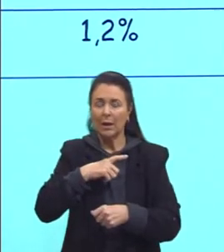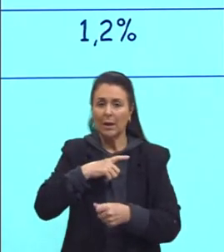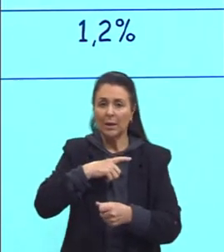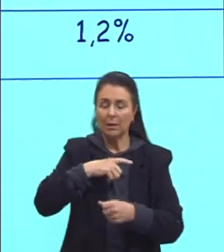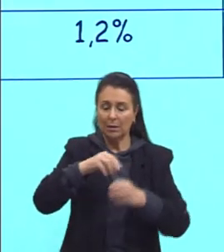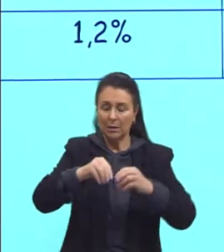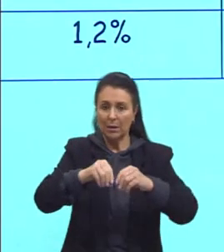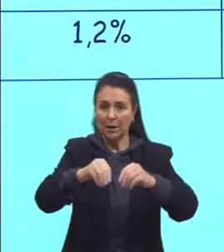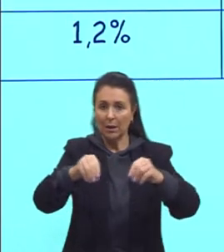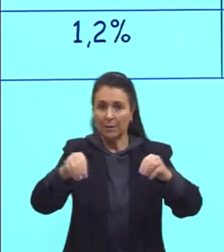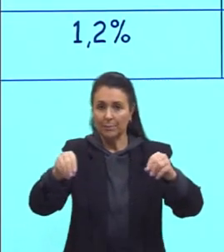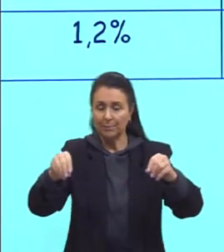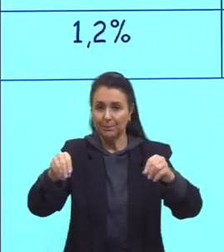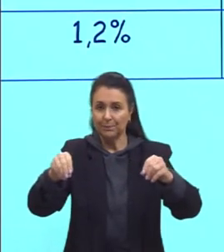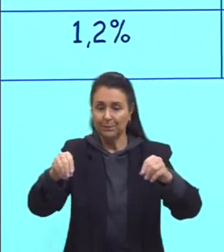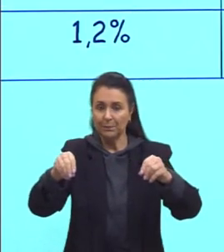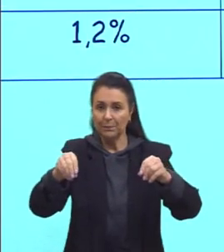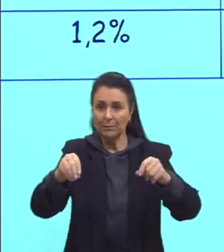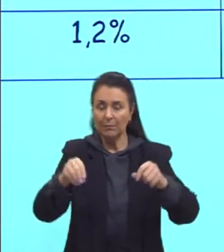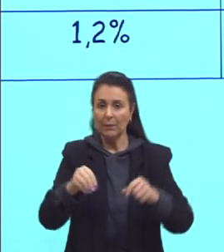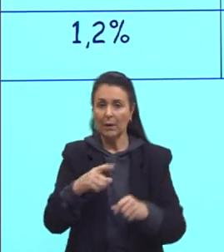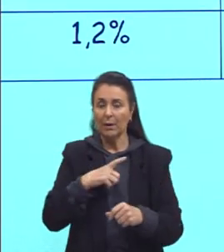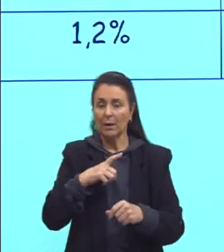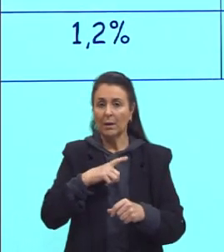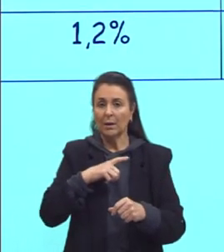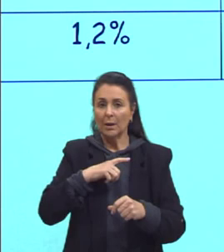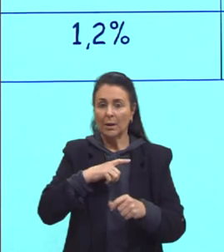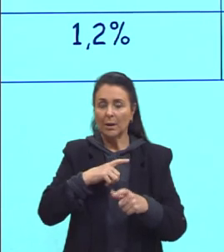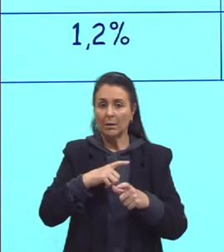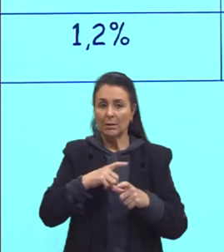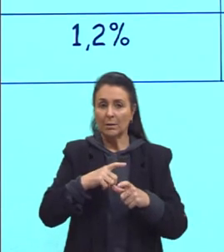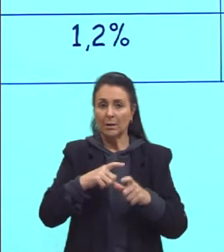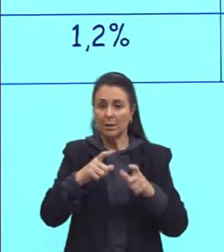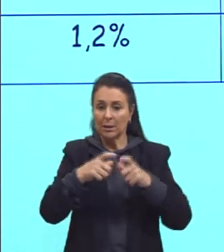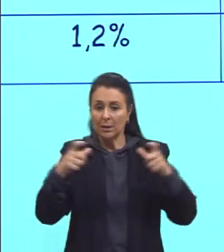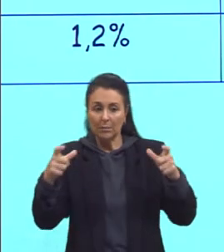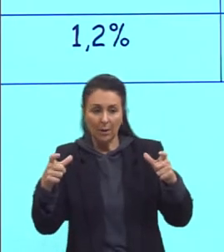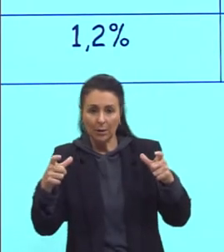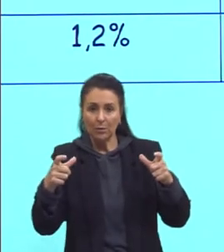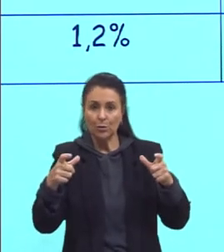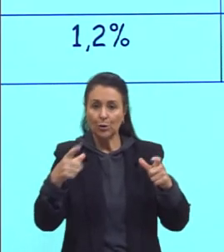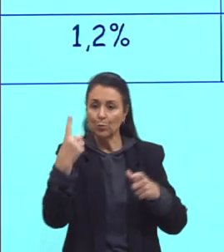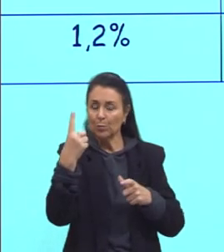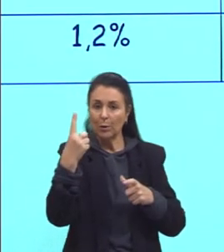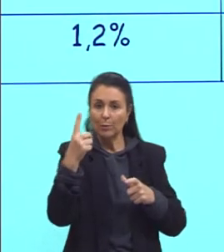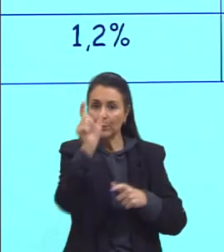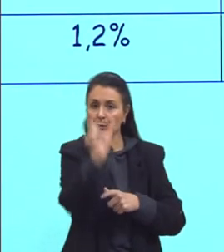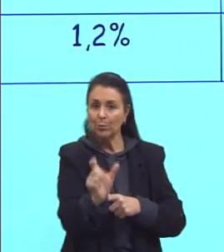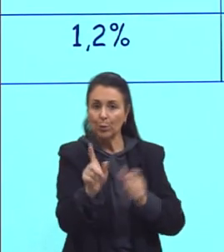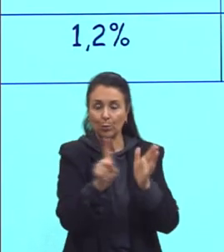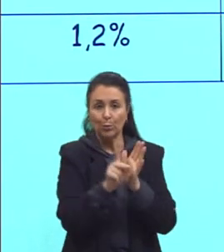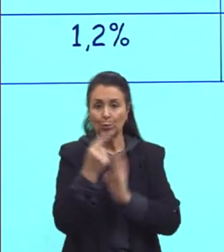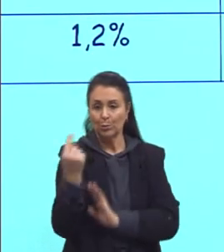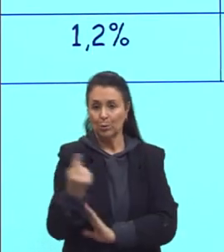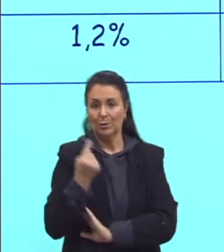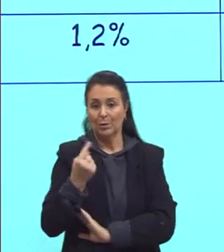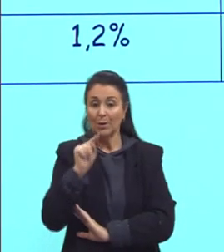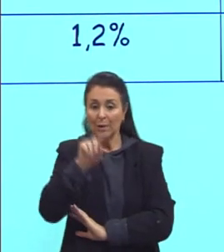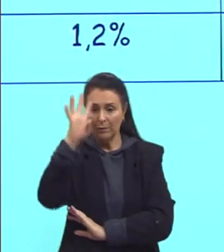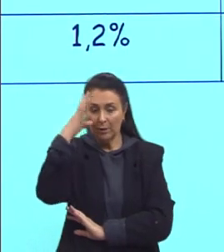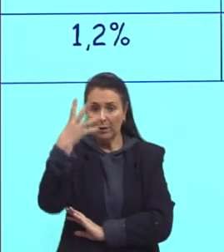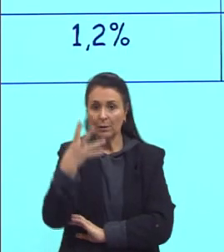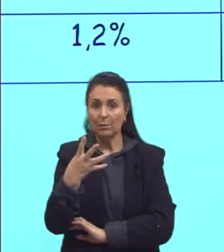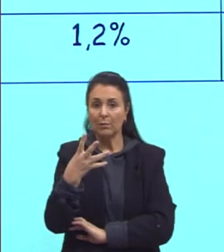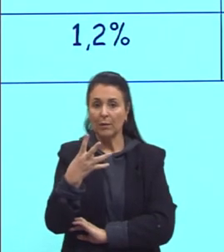terras com larga escala e na mão de uma pessoa só. E essa pessoa vai tomar as decisões que ela